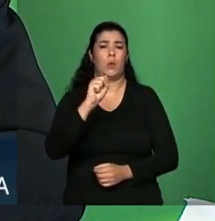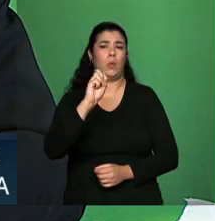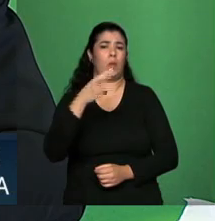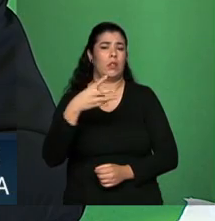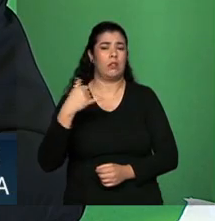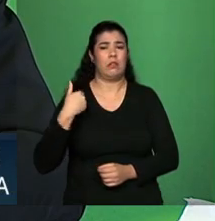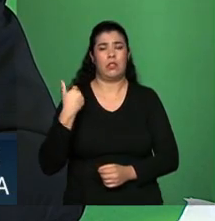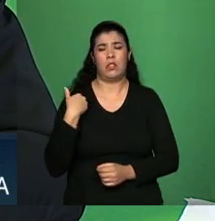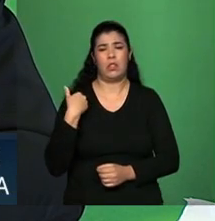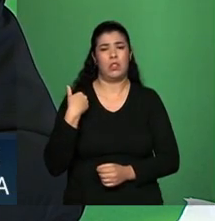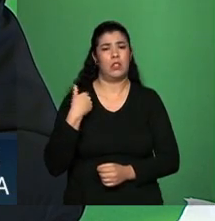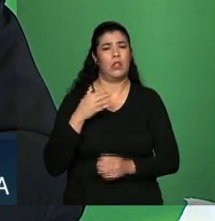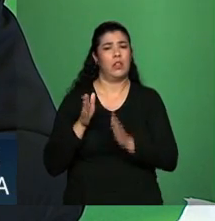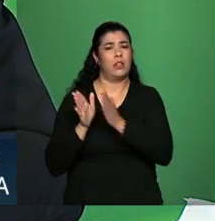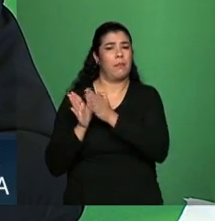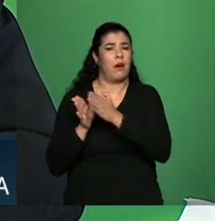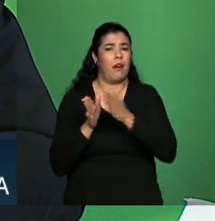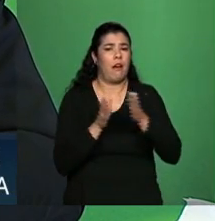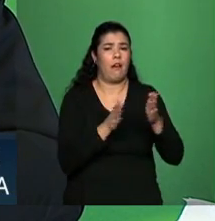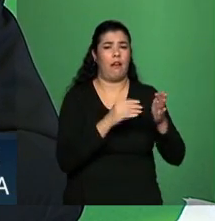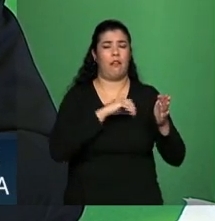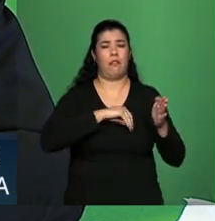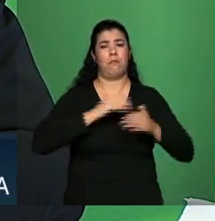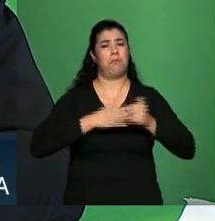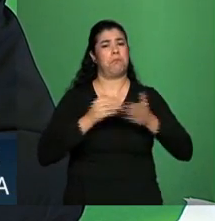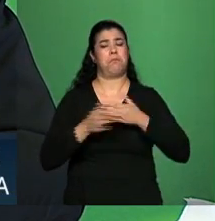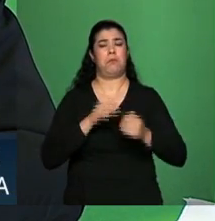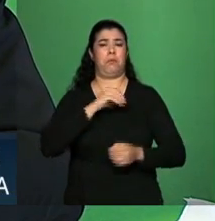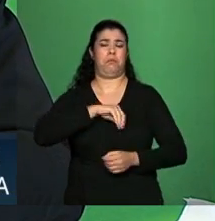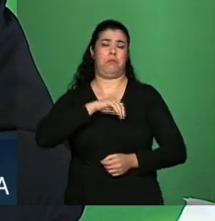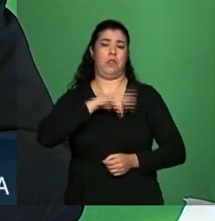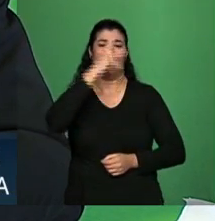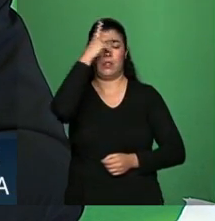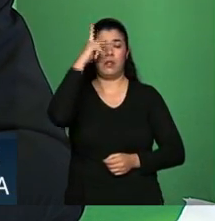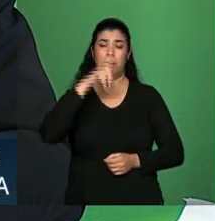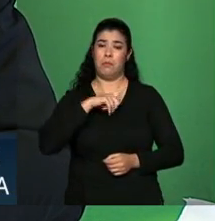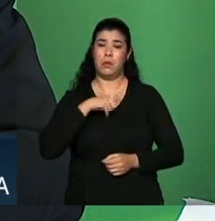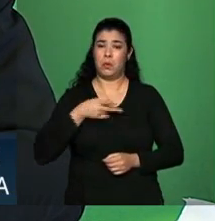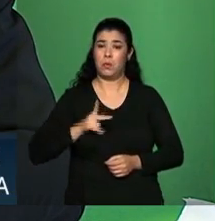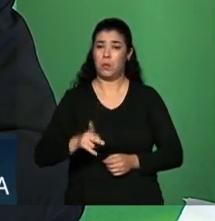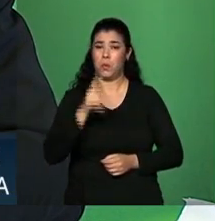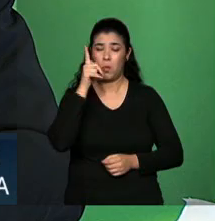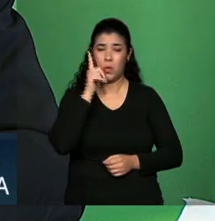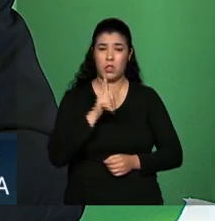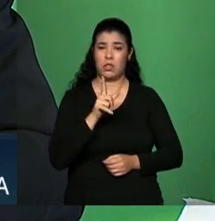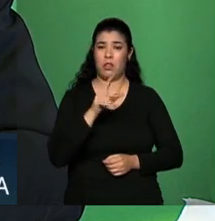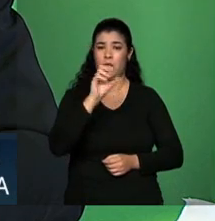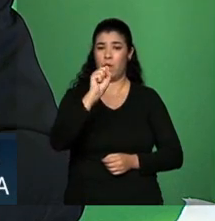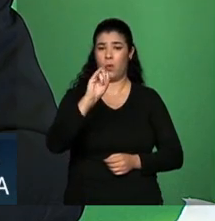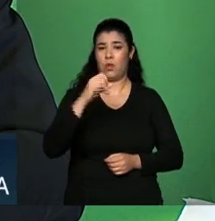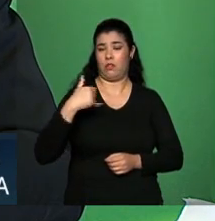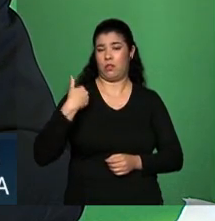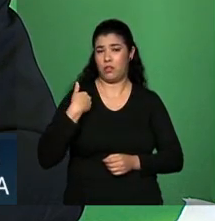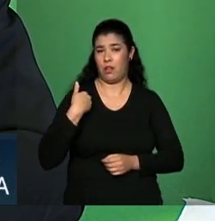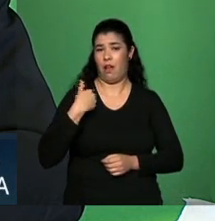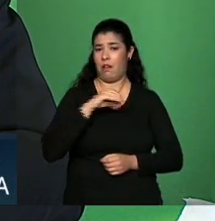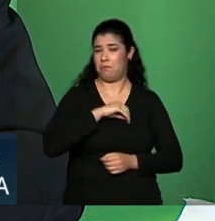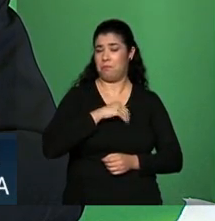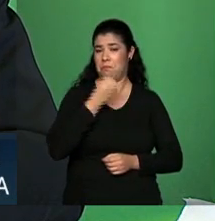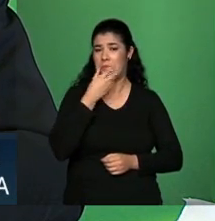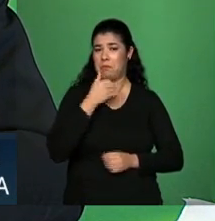Hoje em dia, em qualquer faixa de renda, você tem gente que vive depois dos 80 anos. Então,